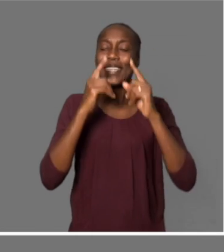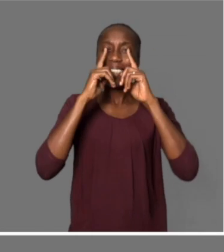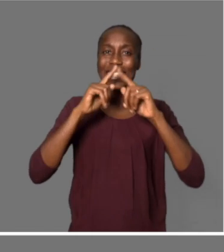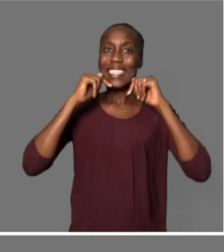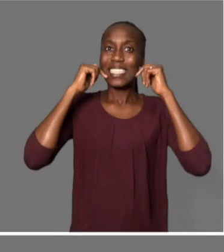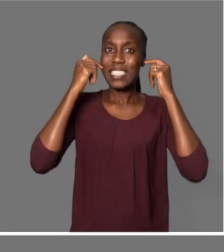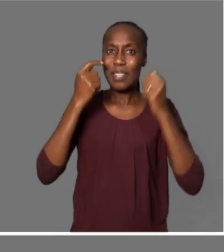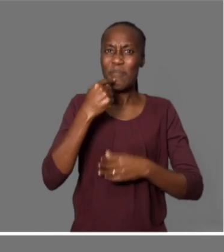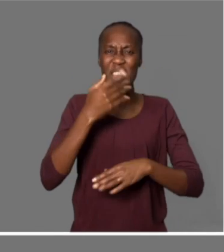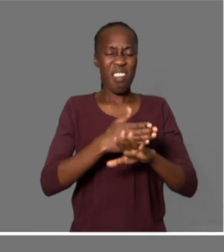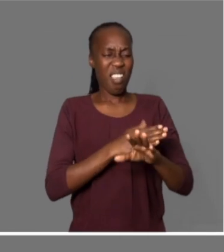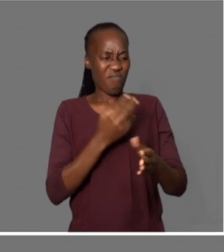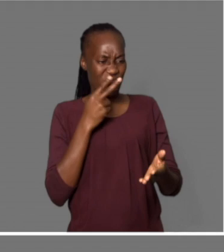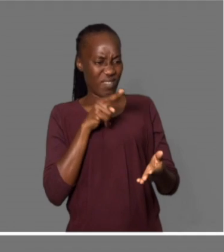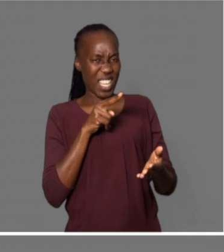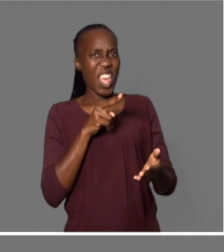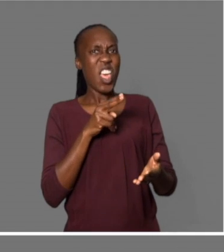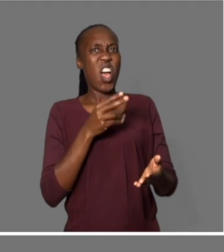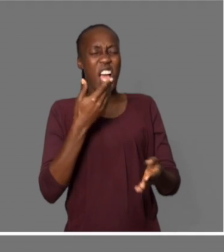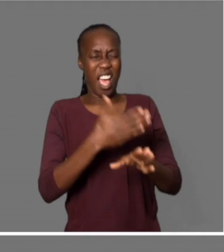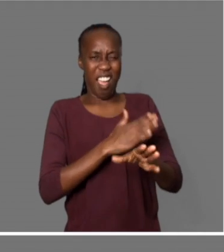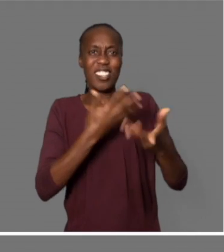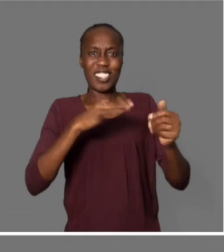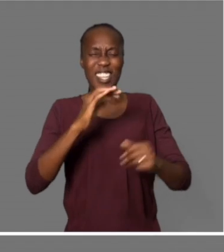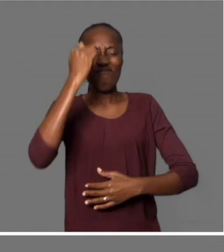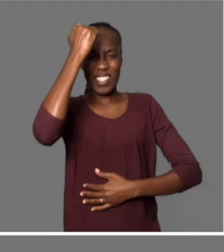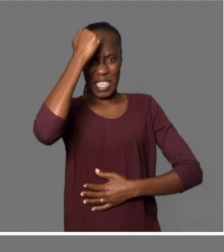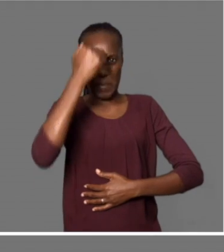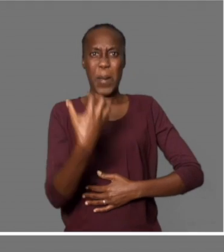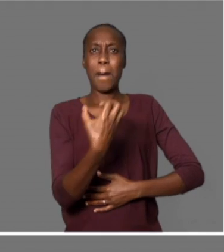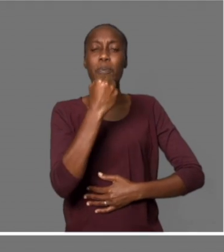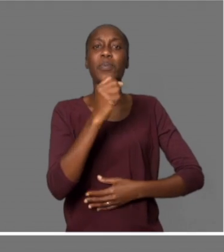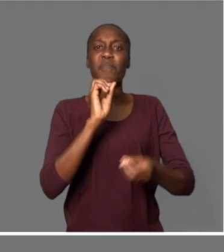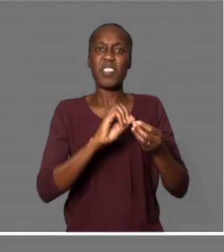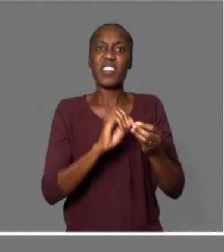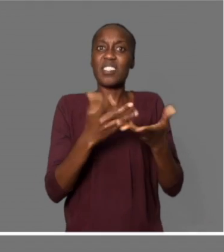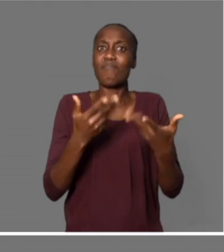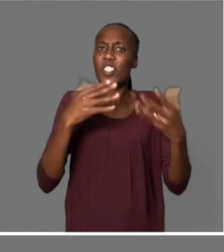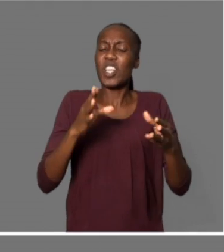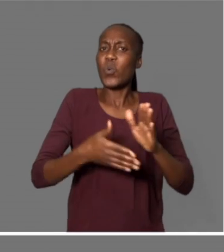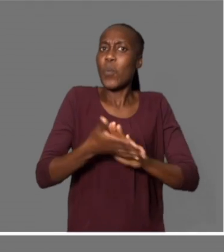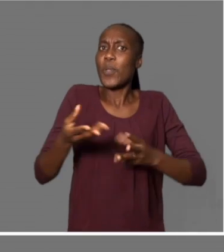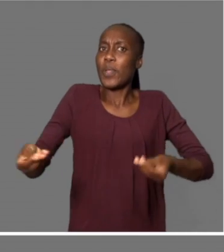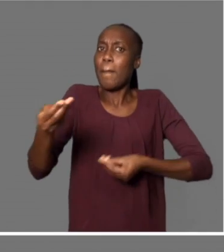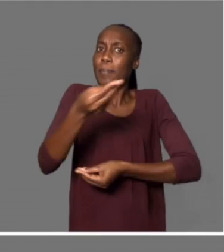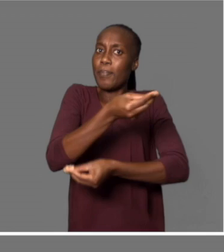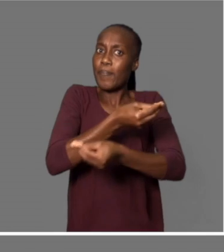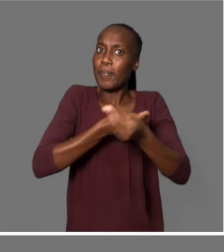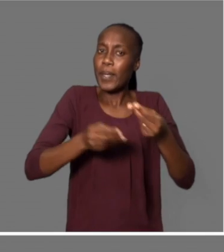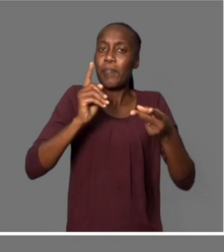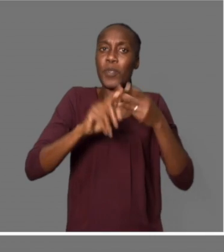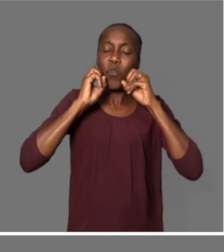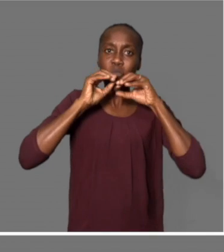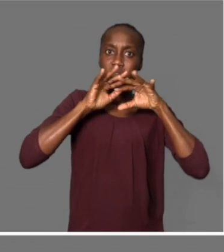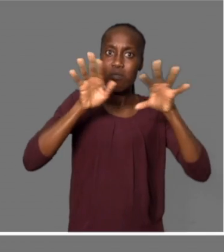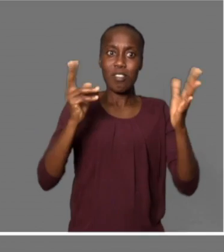satisfeito. Não posso dizer que não esperava, porque já acreditava naquilo que já estava a partilhar. A formação que eu vi,